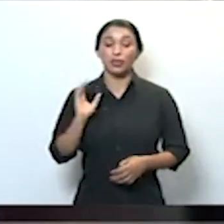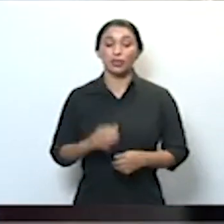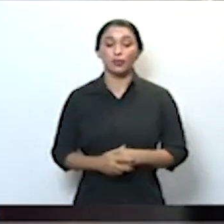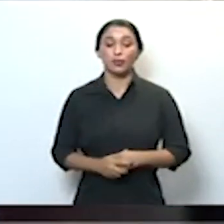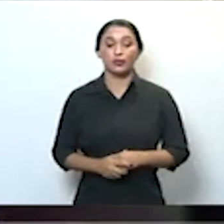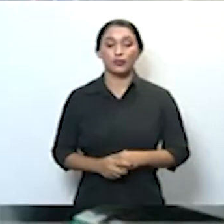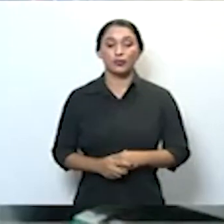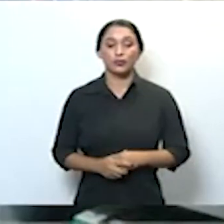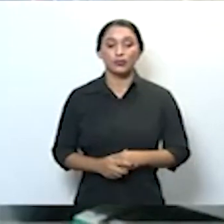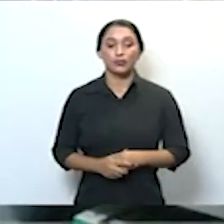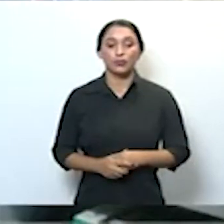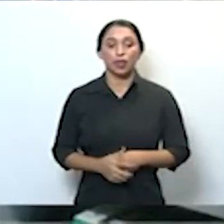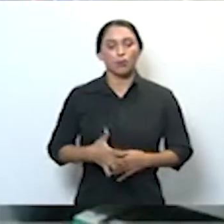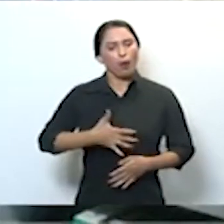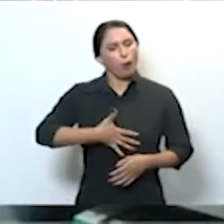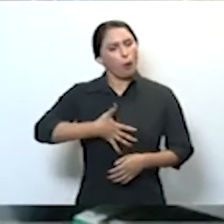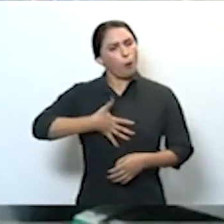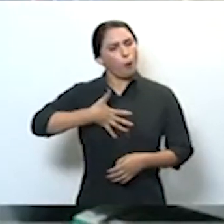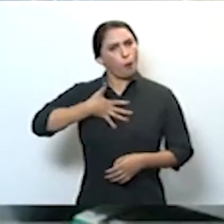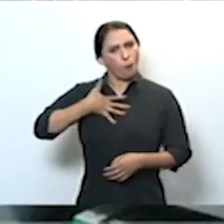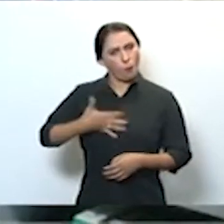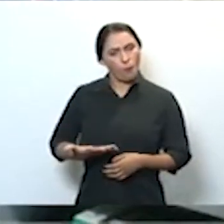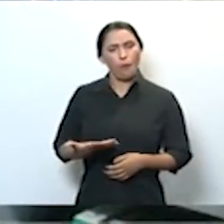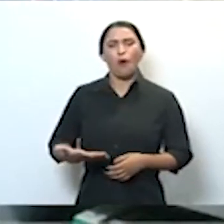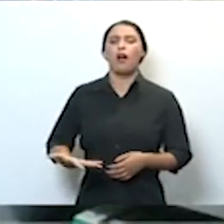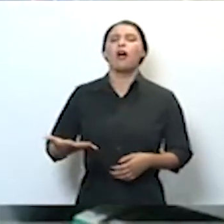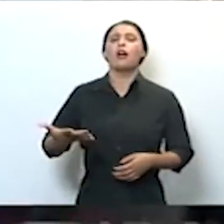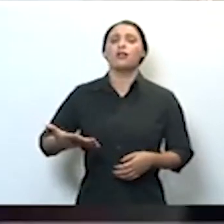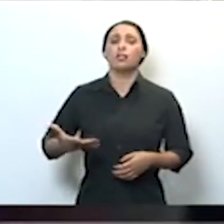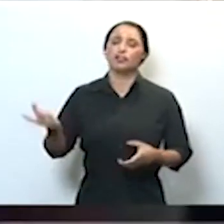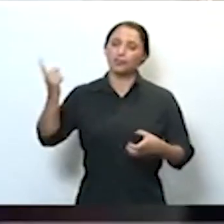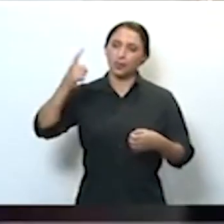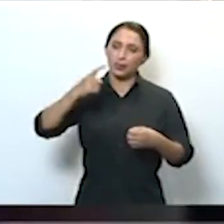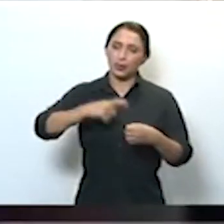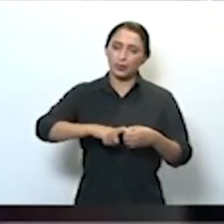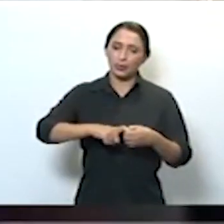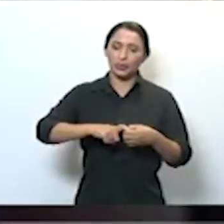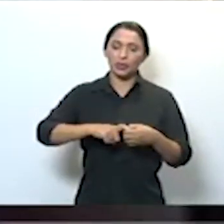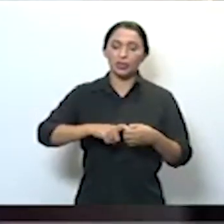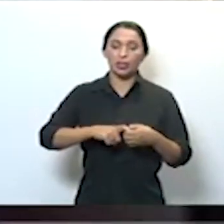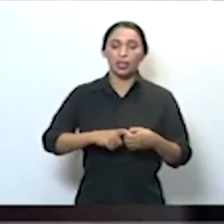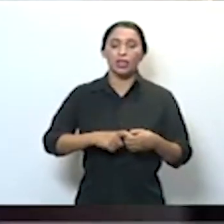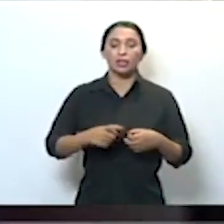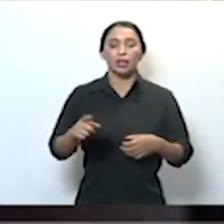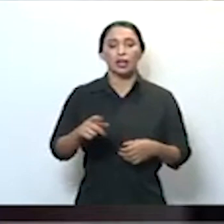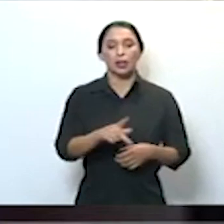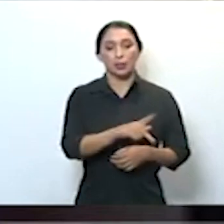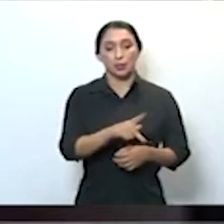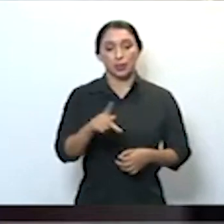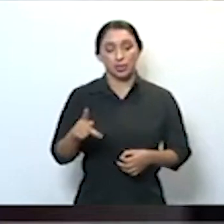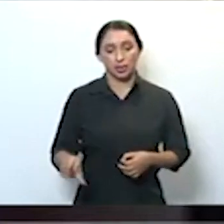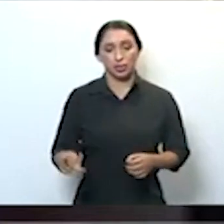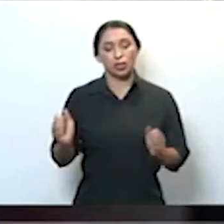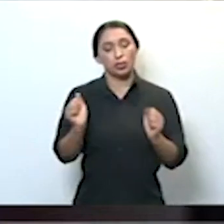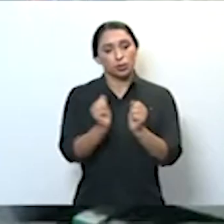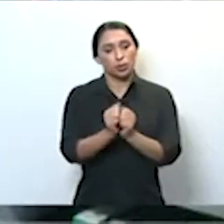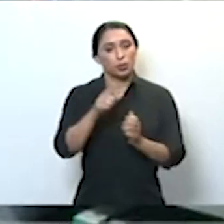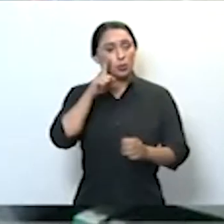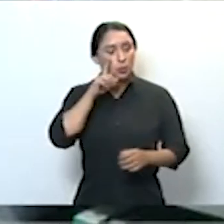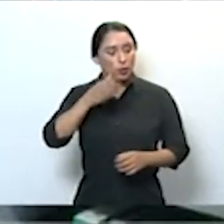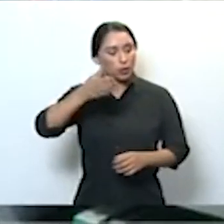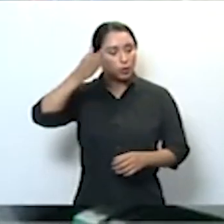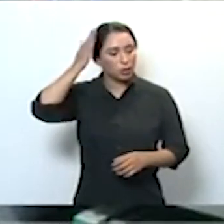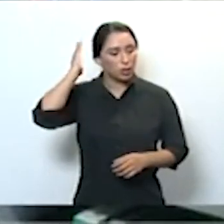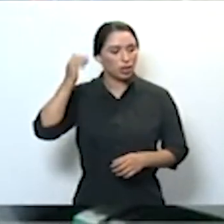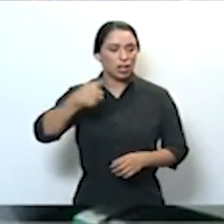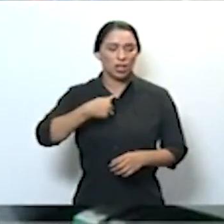voltada a presidir essa primeira turma, ainda tendo na sua composição o ministro Marco Aurélio, com quem muito